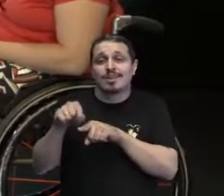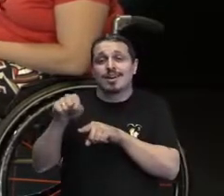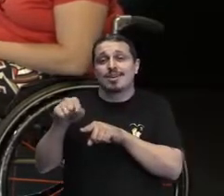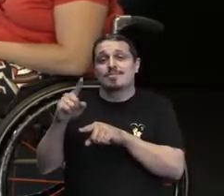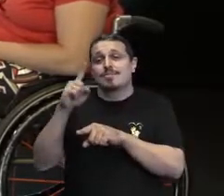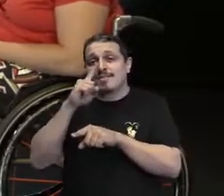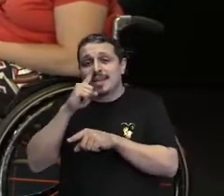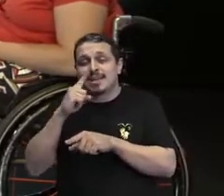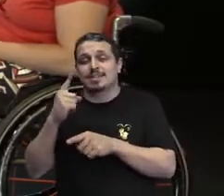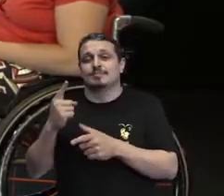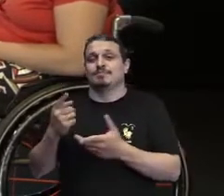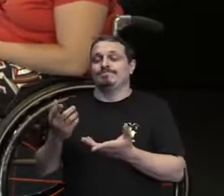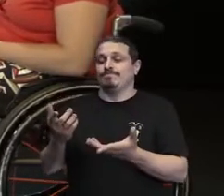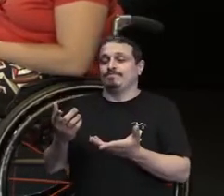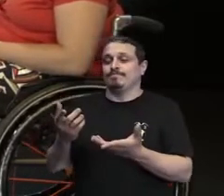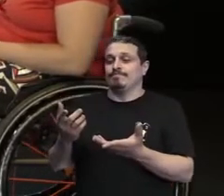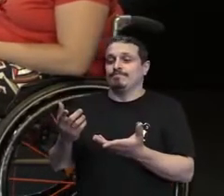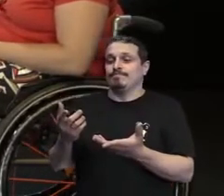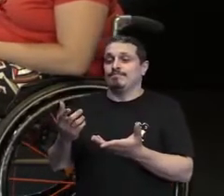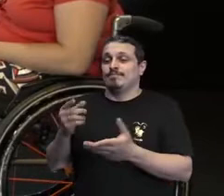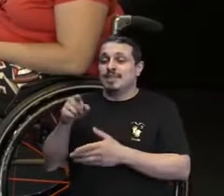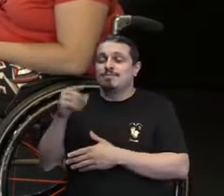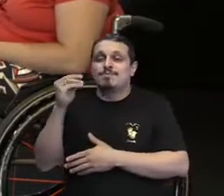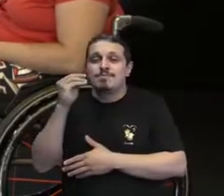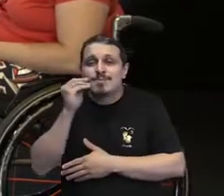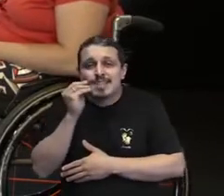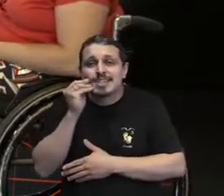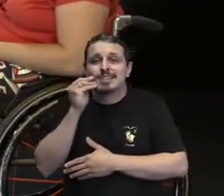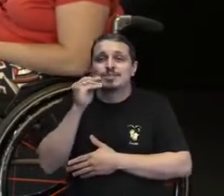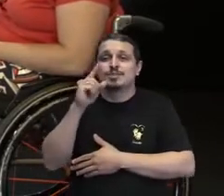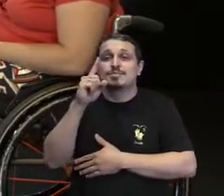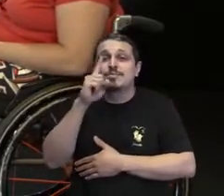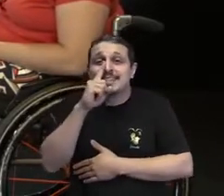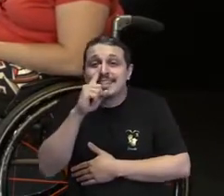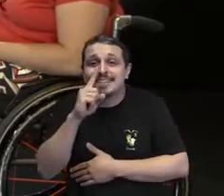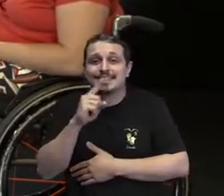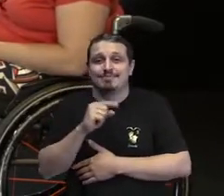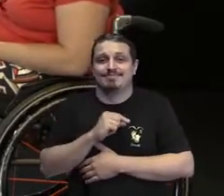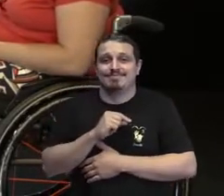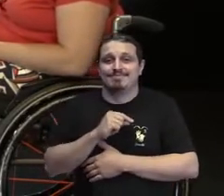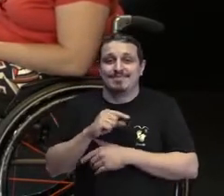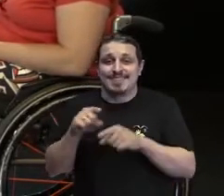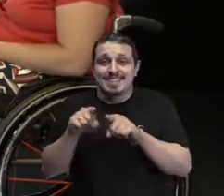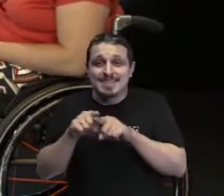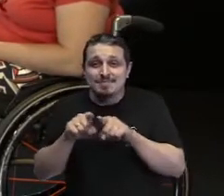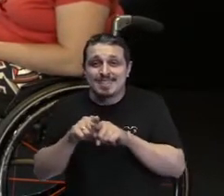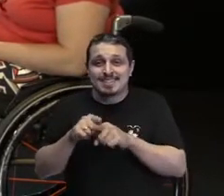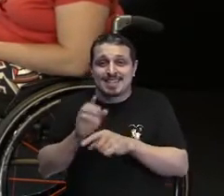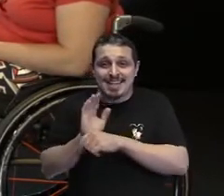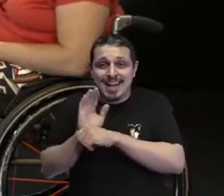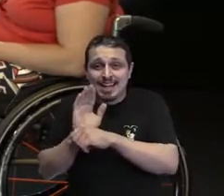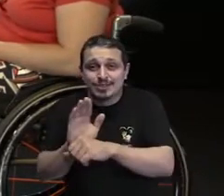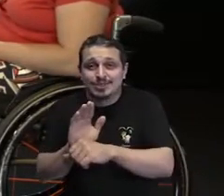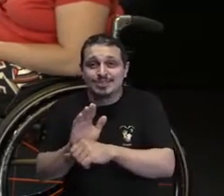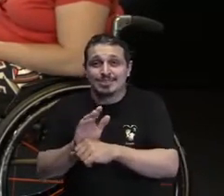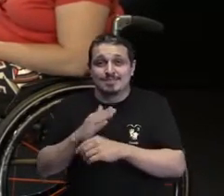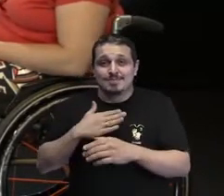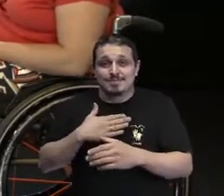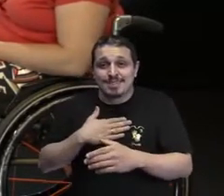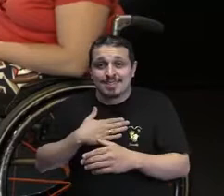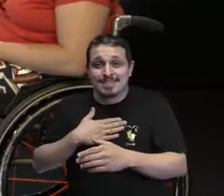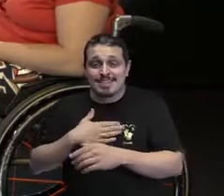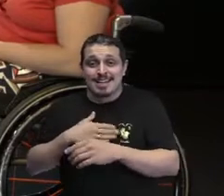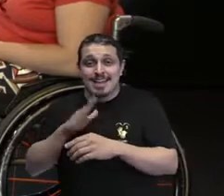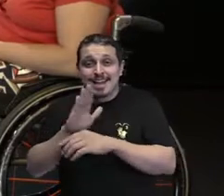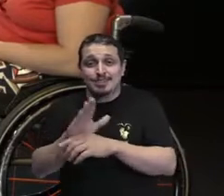Olha, Lohane, quero aproveitar e mandar um super beijo para a minha mãe, que eu acho que é uma das pessoas que mais me ajudaram a me desconstruir. Com certeza, assim,